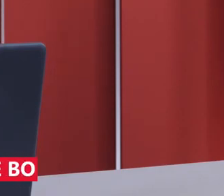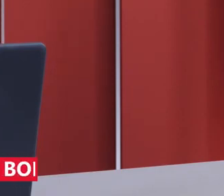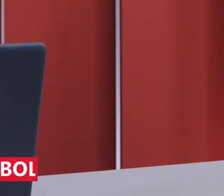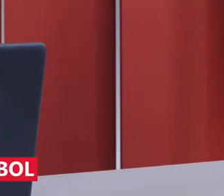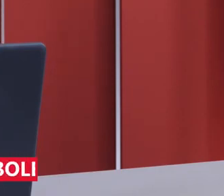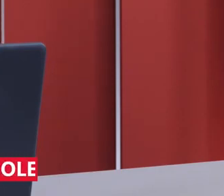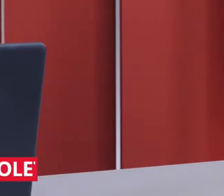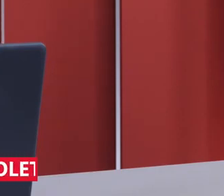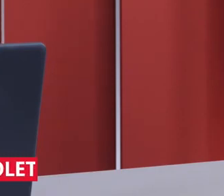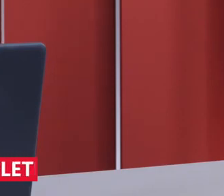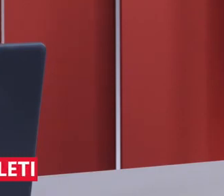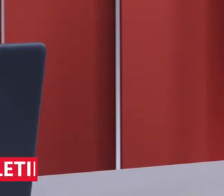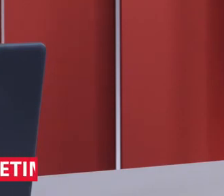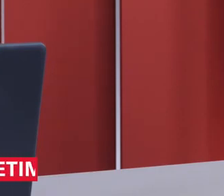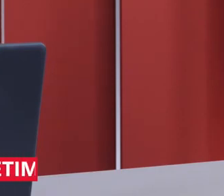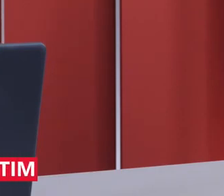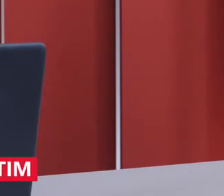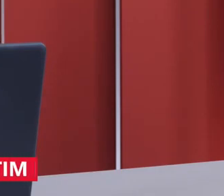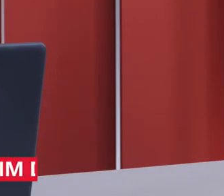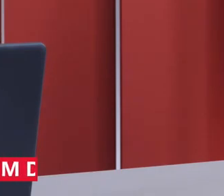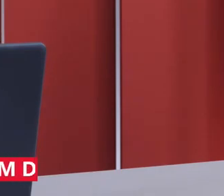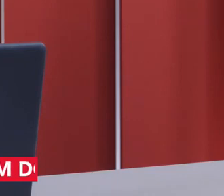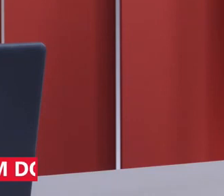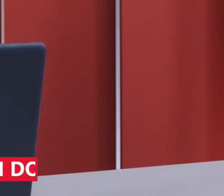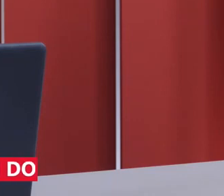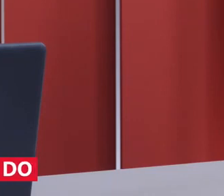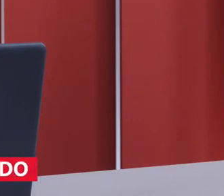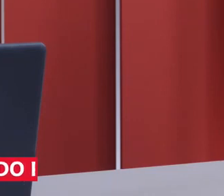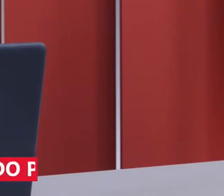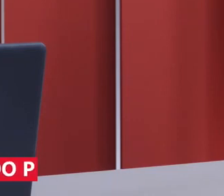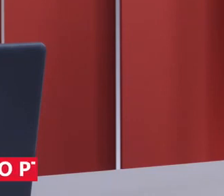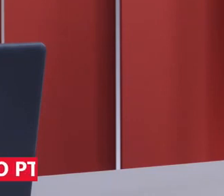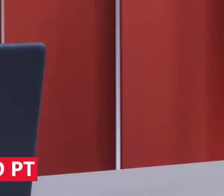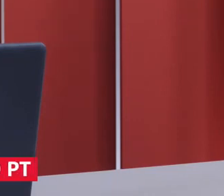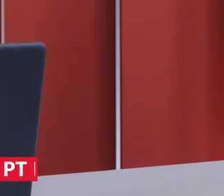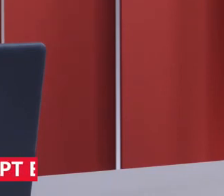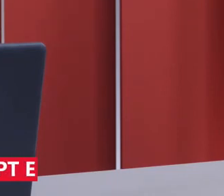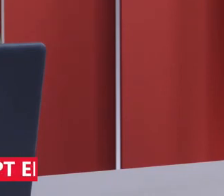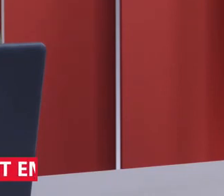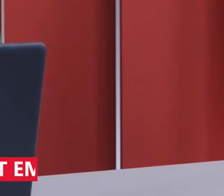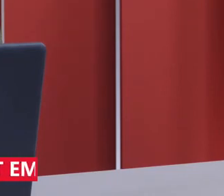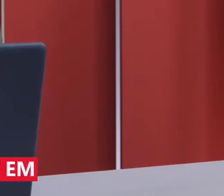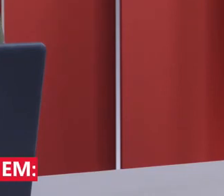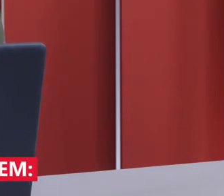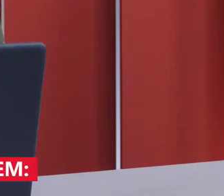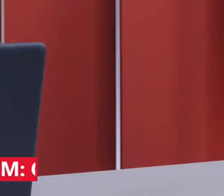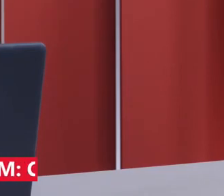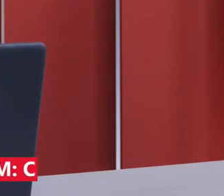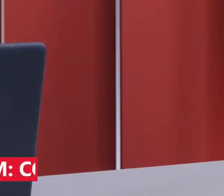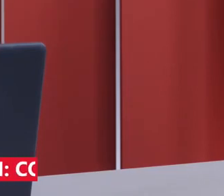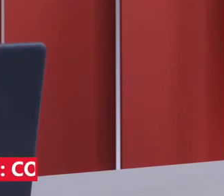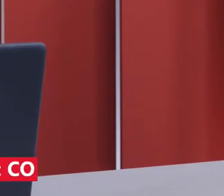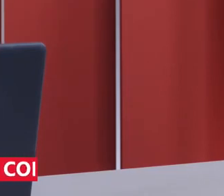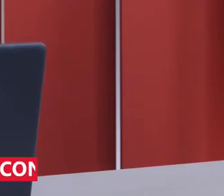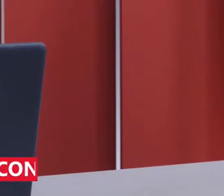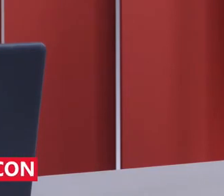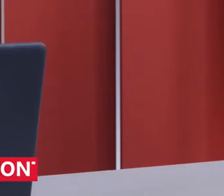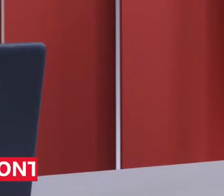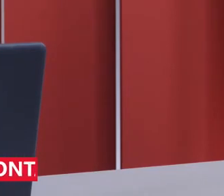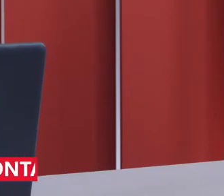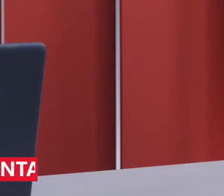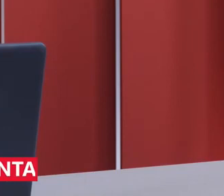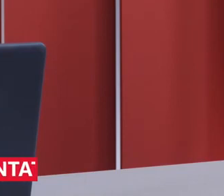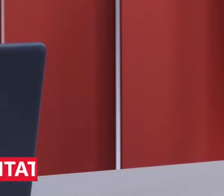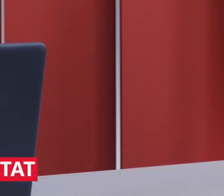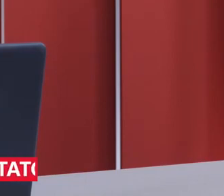Sebastião também, bom dia para todo mundo. Irani Amaro. Paulo Carvalho aqui, achando engraçada a fala do